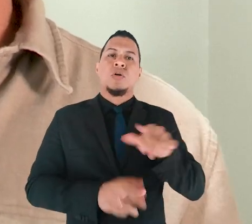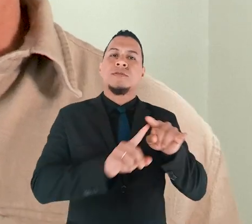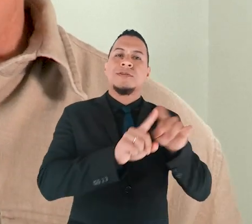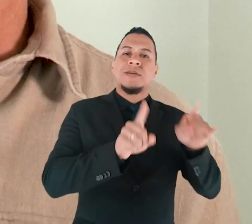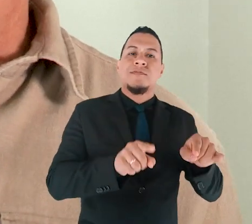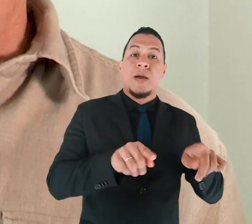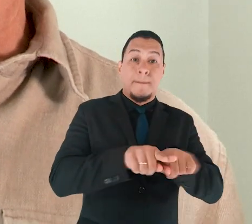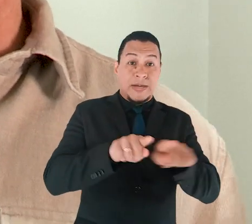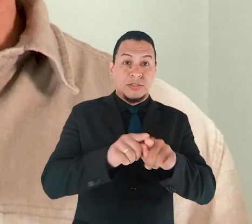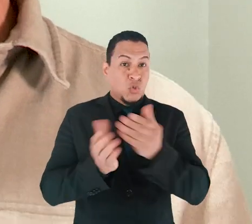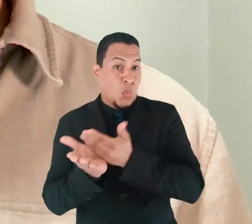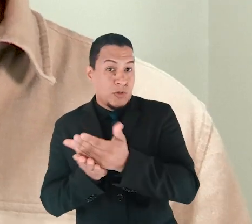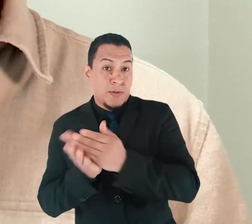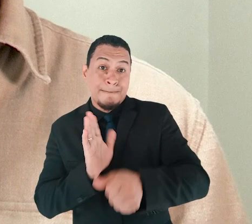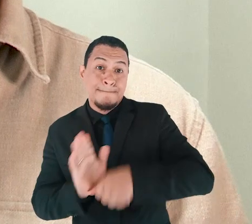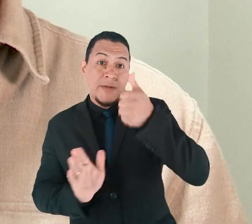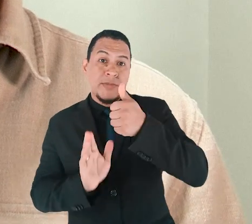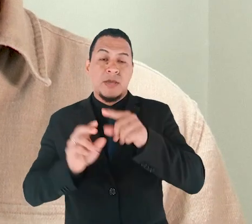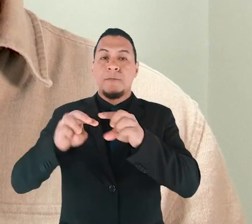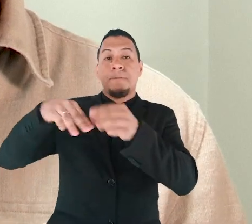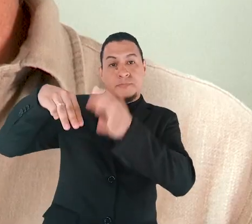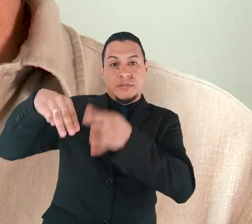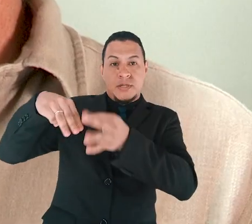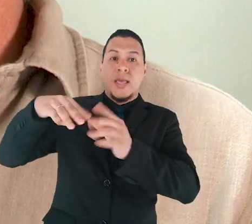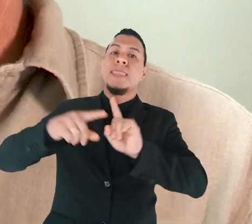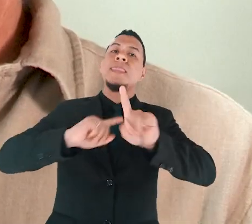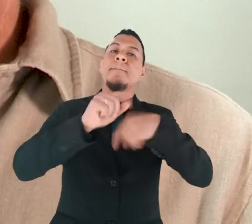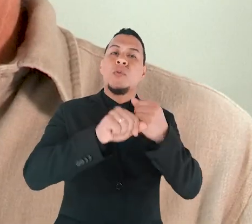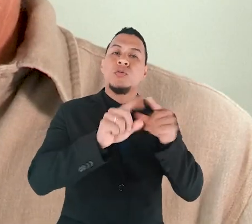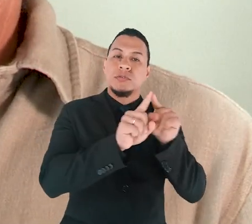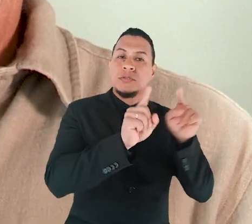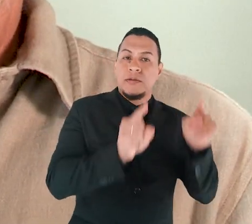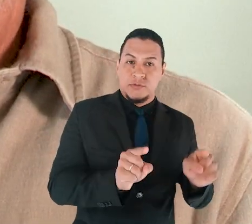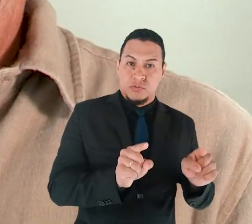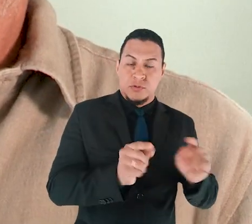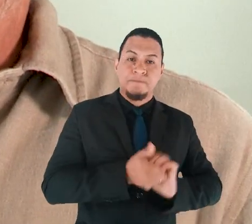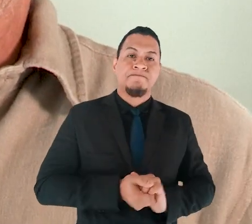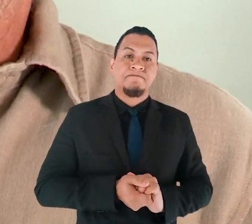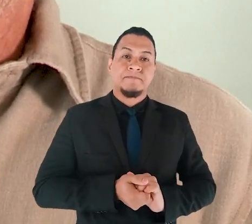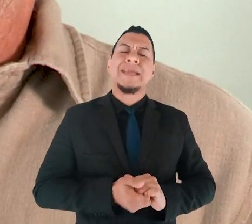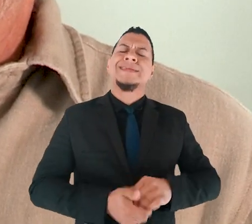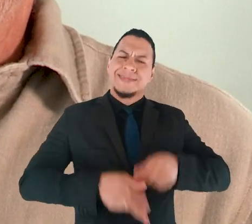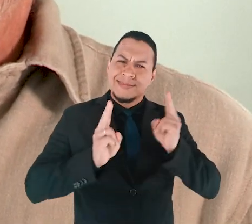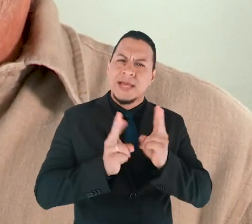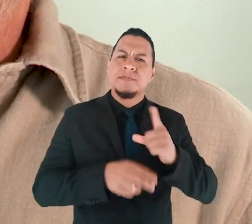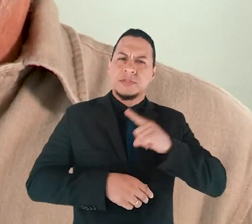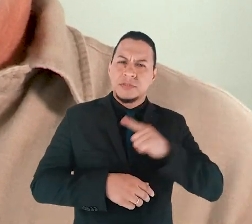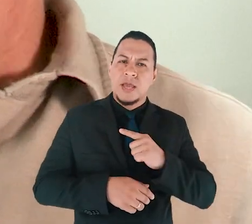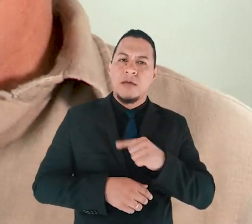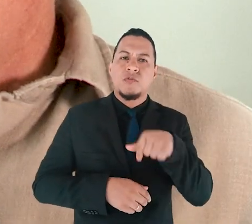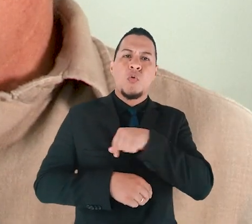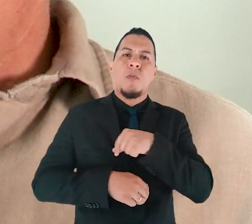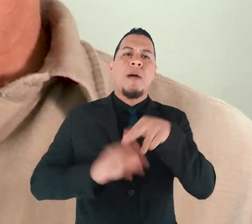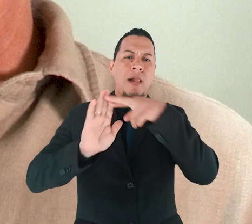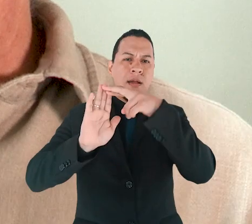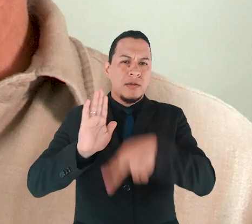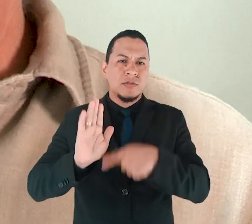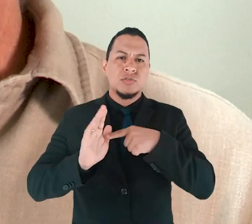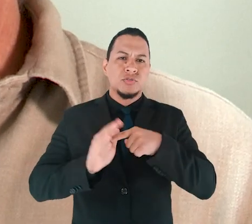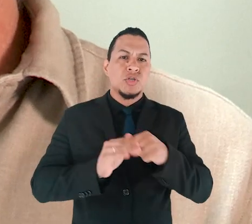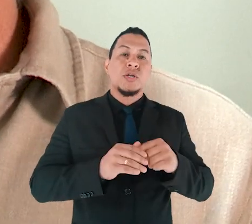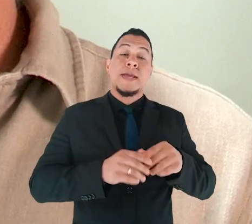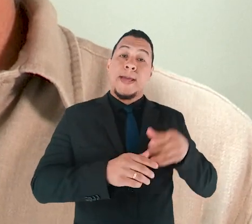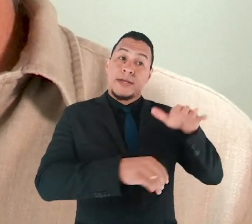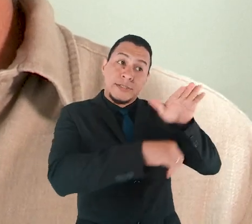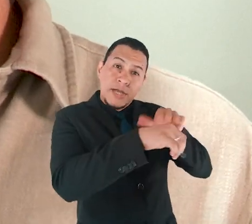mas de primeiro magistrados e depois de servidores. Então sempre houve uma mescla de gente que